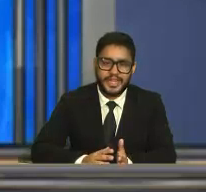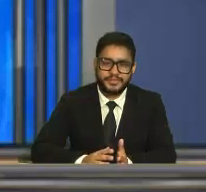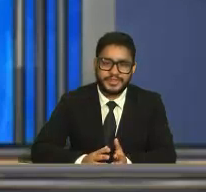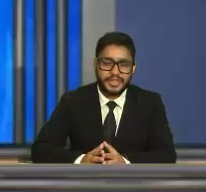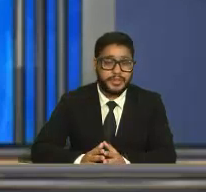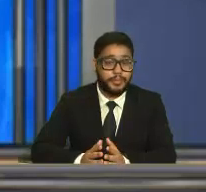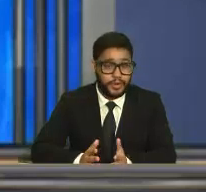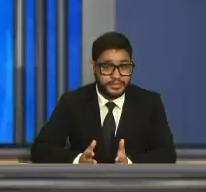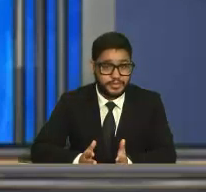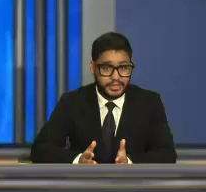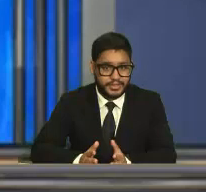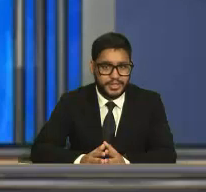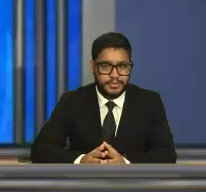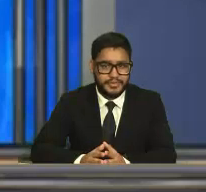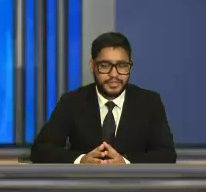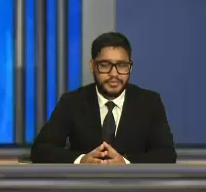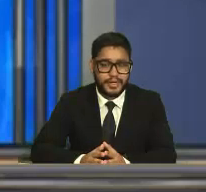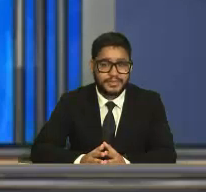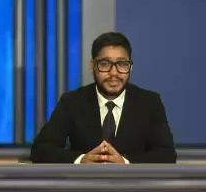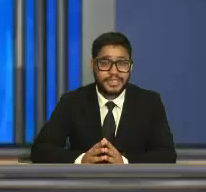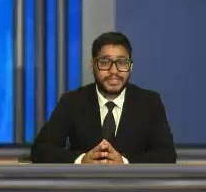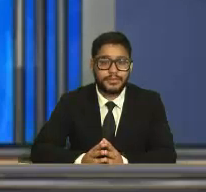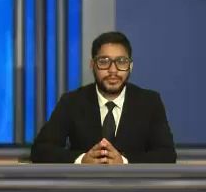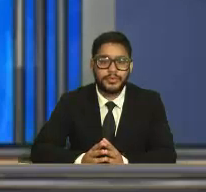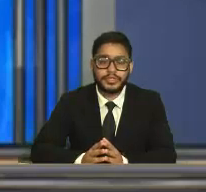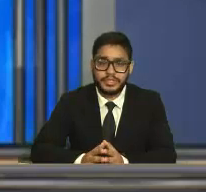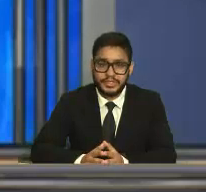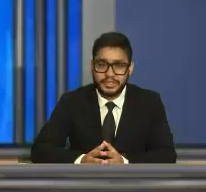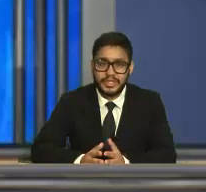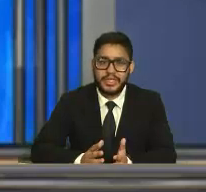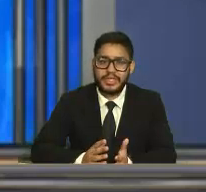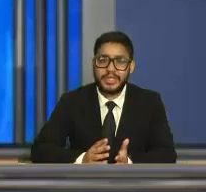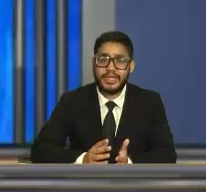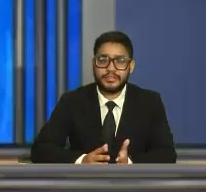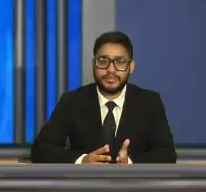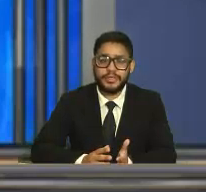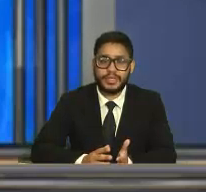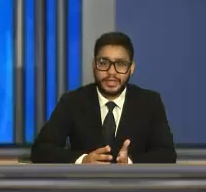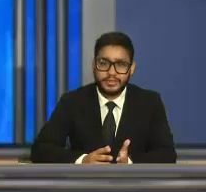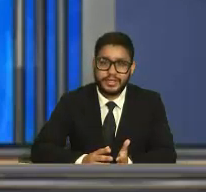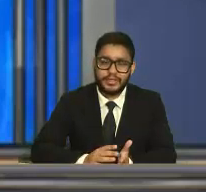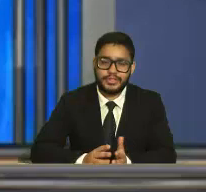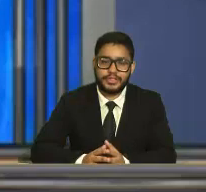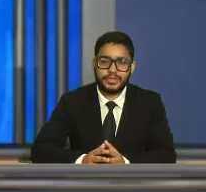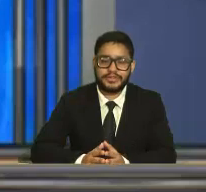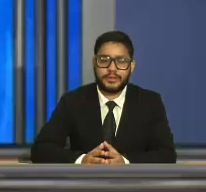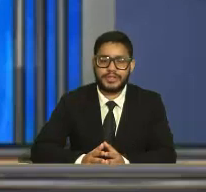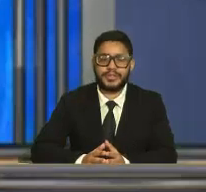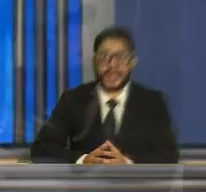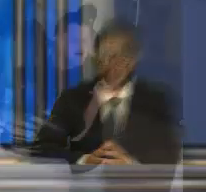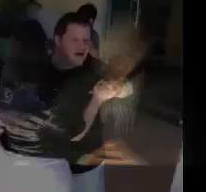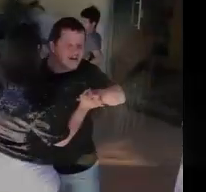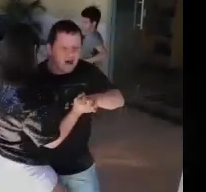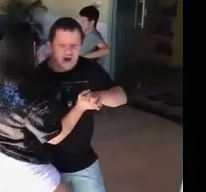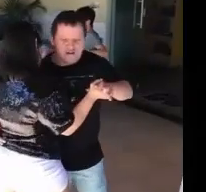Em poucas horas, o vídeo teve quase 30 mil curtidas e 500 comentários elogiando o casal